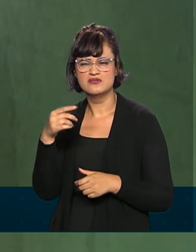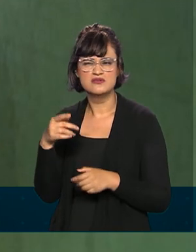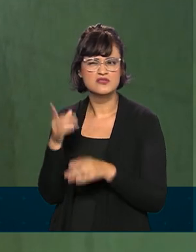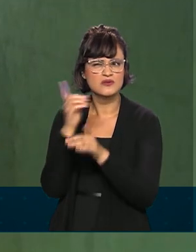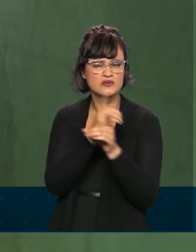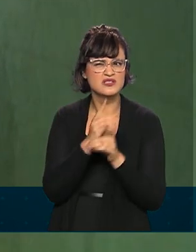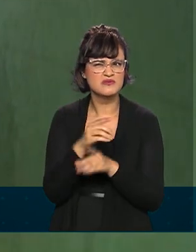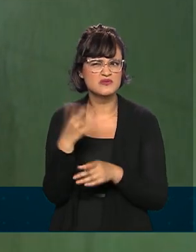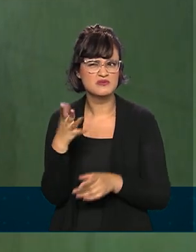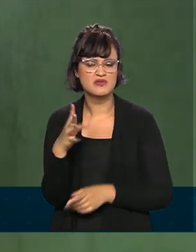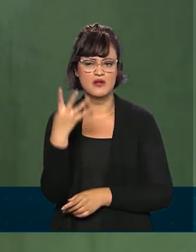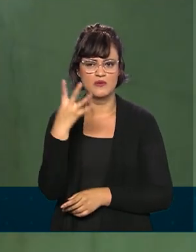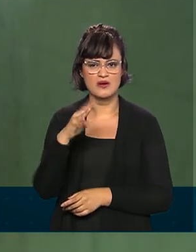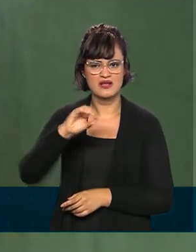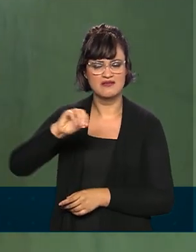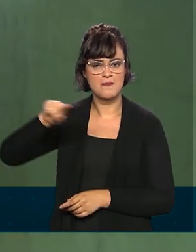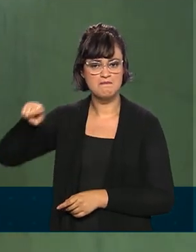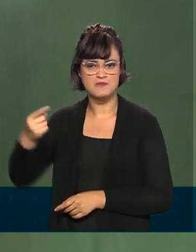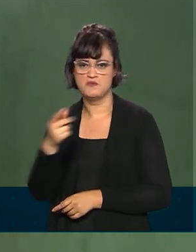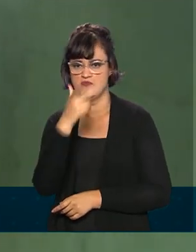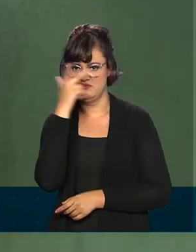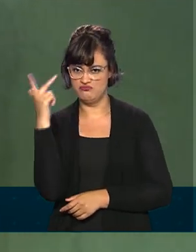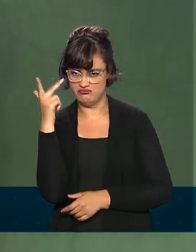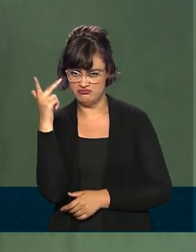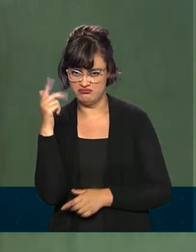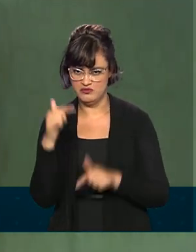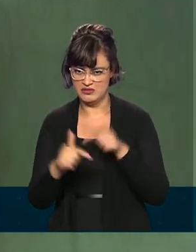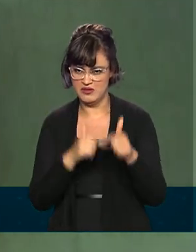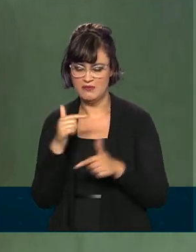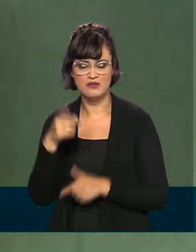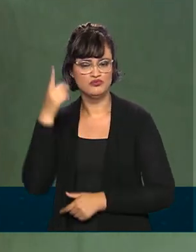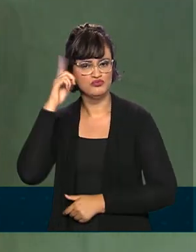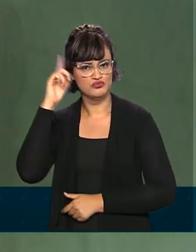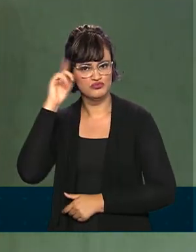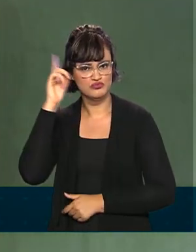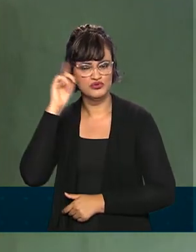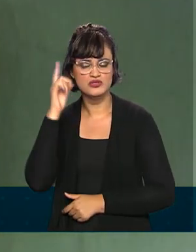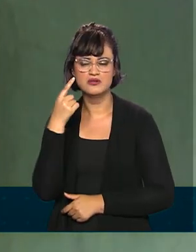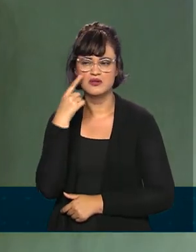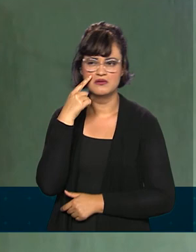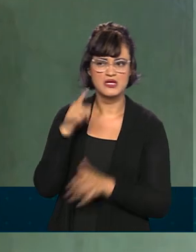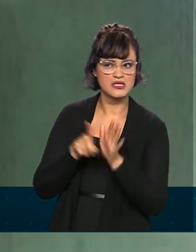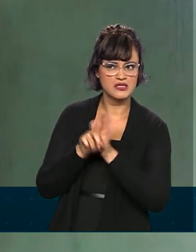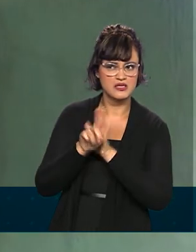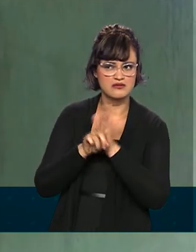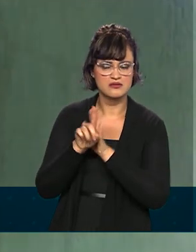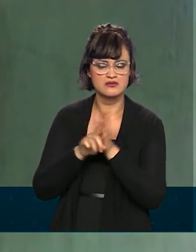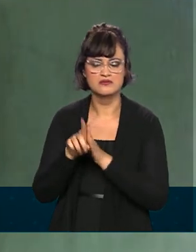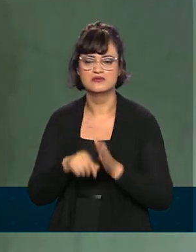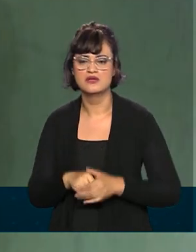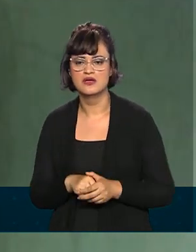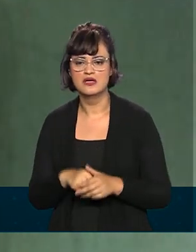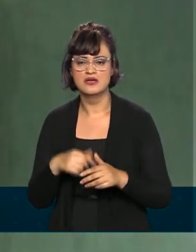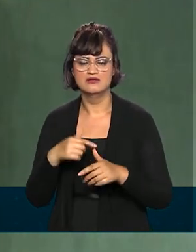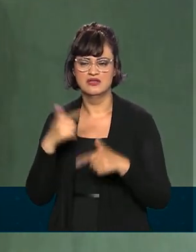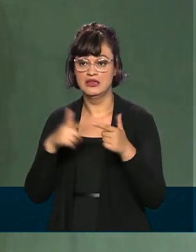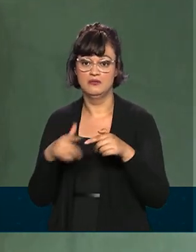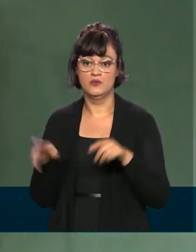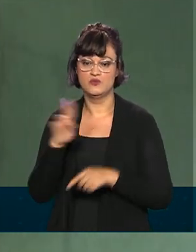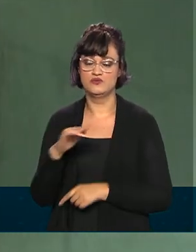30 mil militares por dia, uma centena de viaturas, aeronaves.